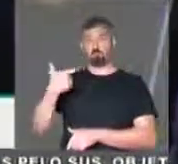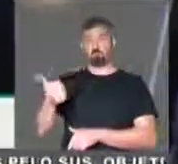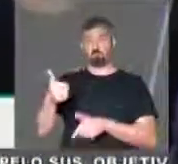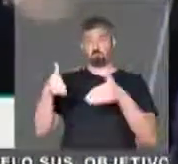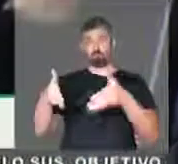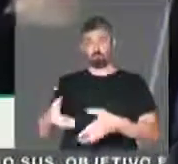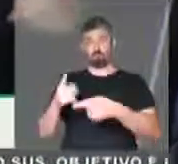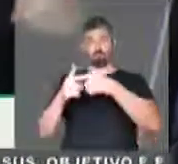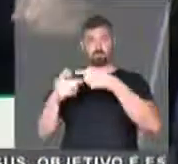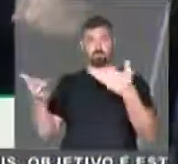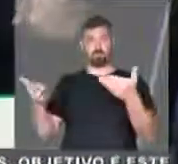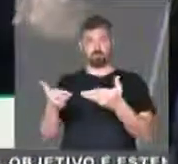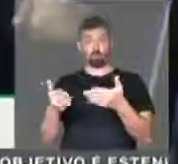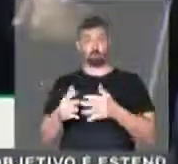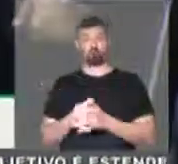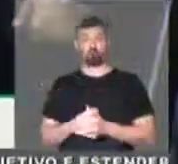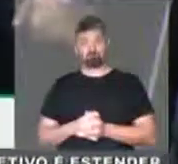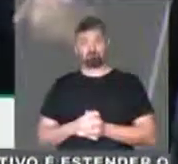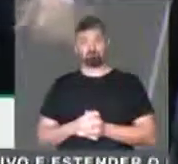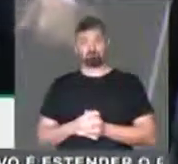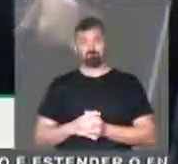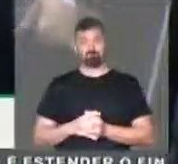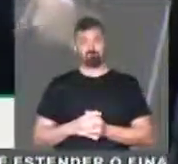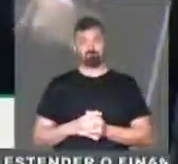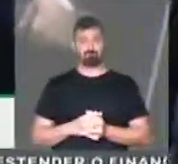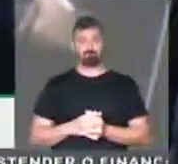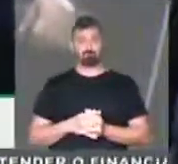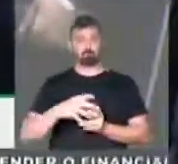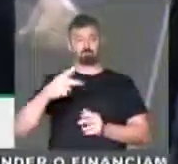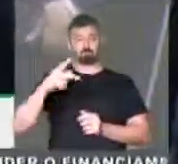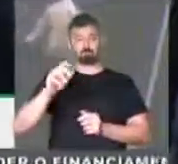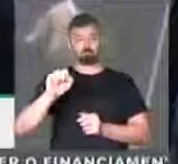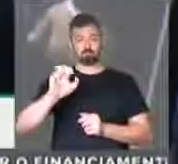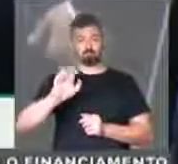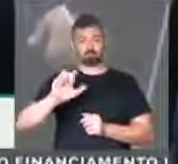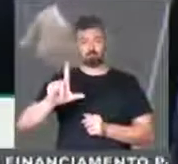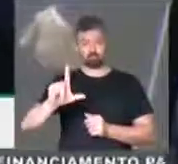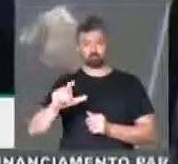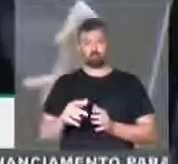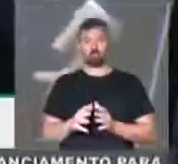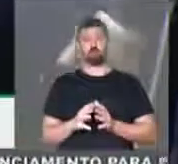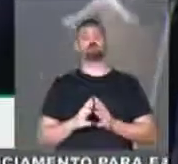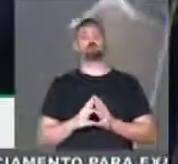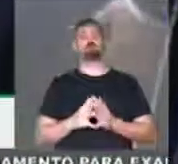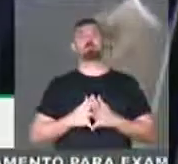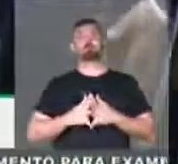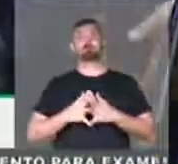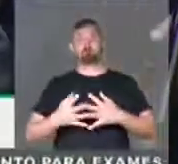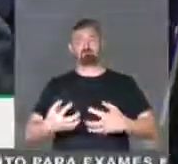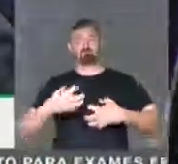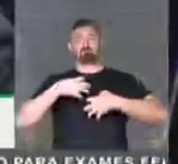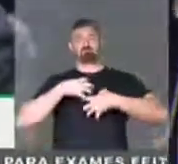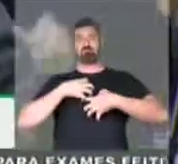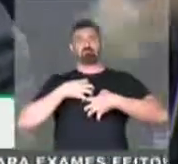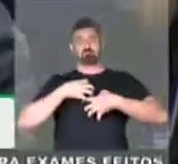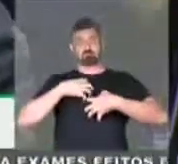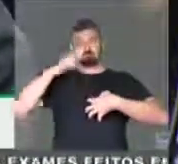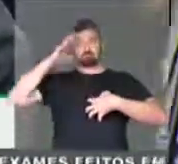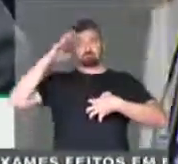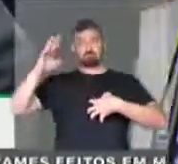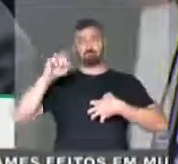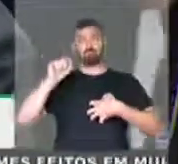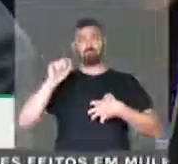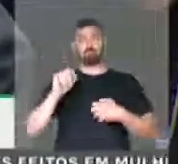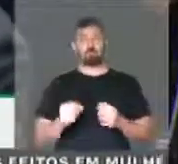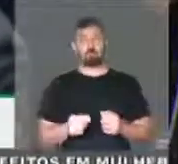foi sepultado hoje. Então, o PSOL está consternado e particularmente